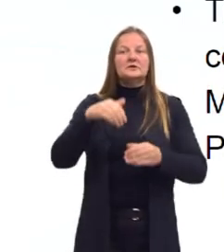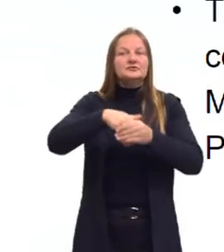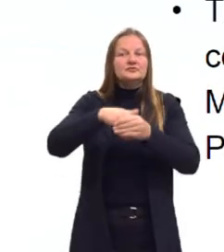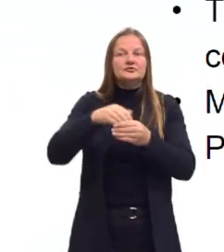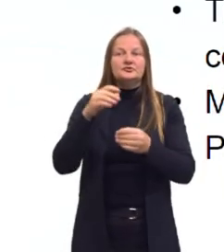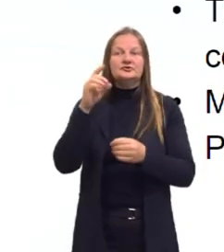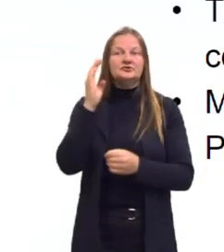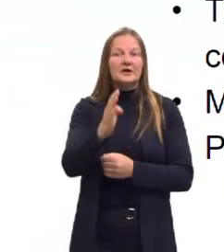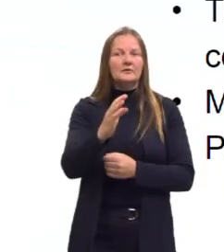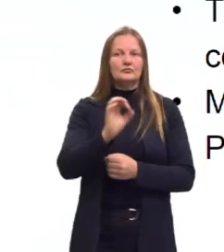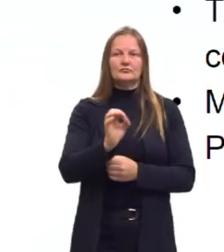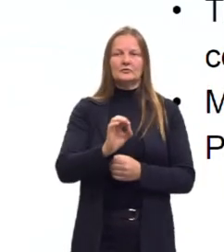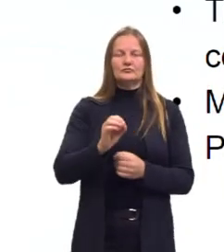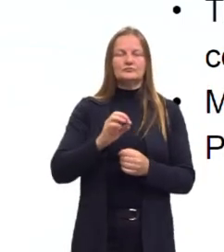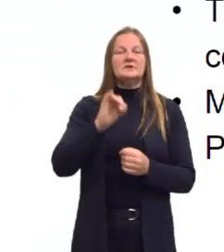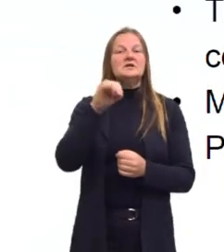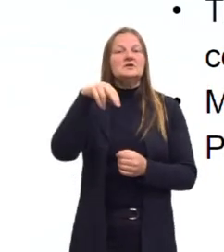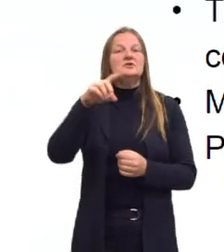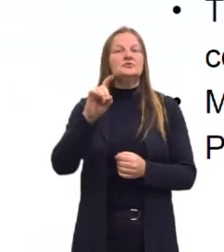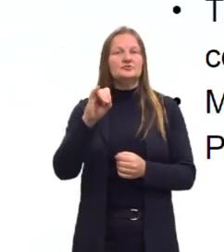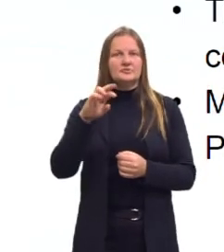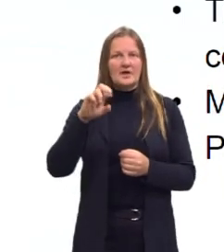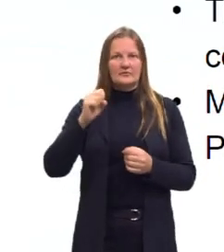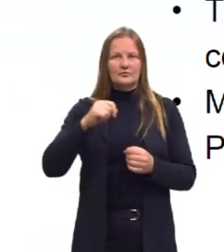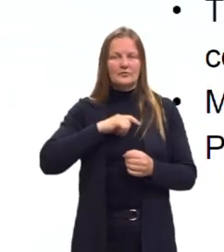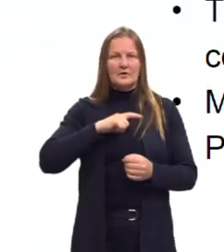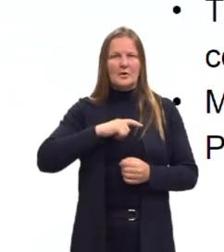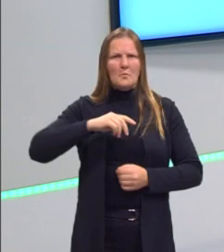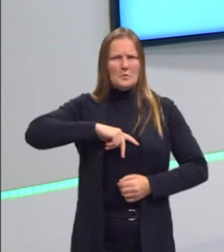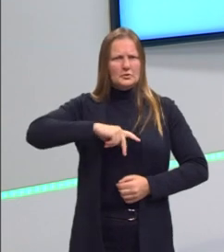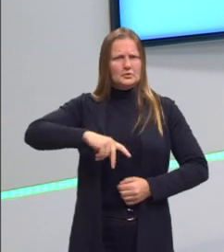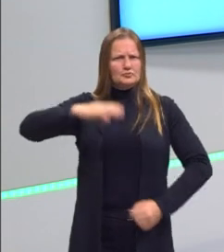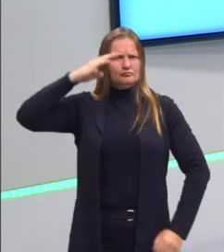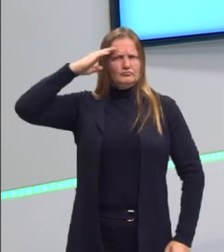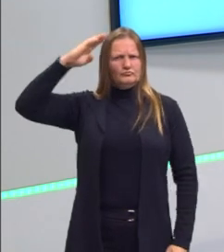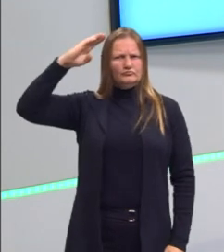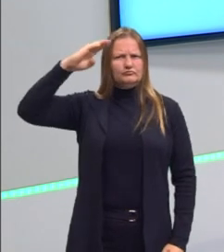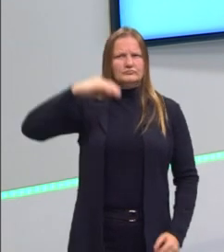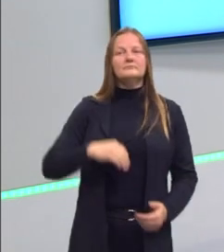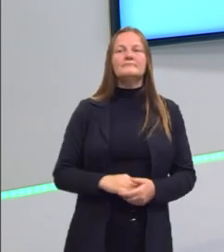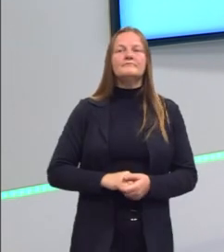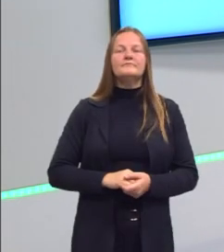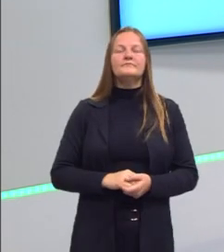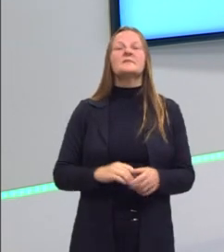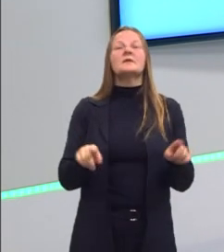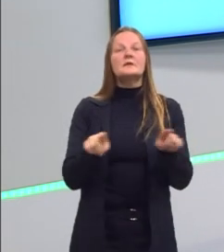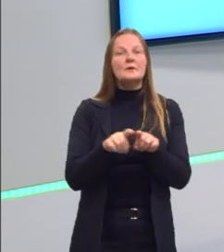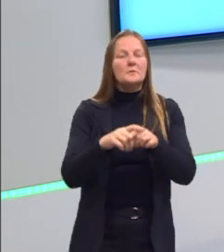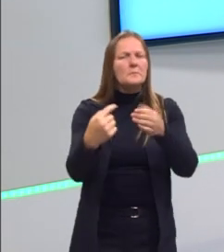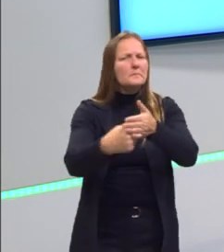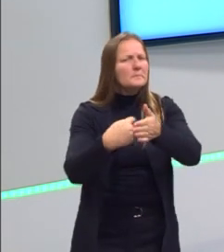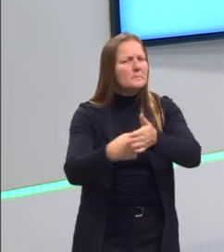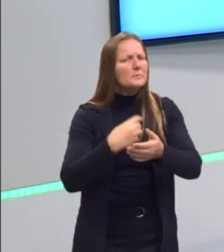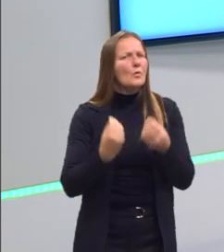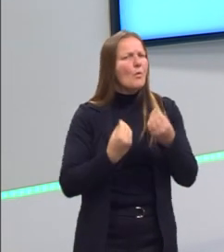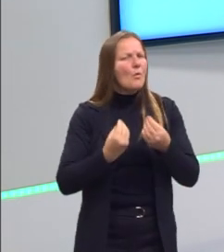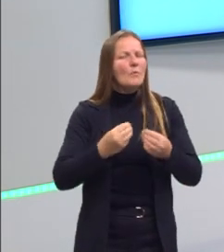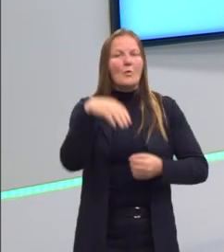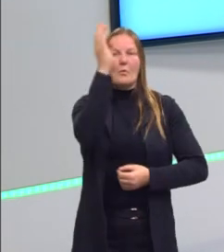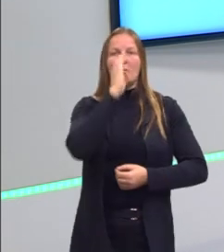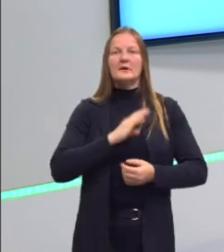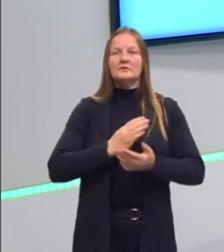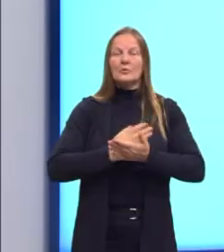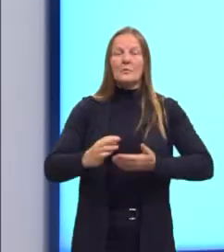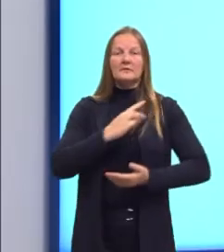diretamente, e vai ser um presidente militar. E a gente vai se questionar também, nesse momento, que o Brasil se